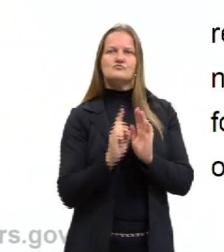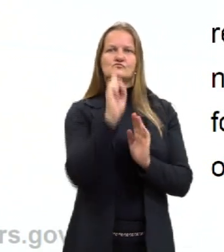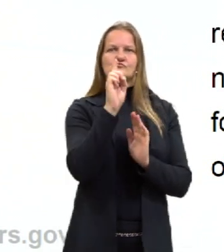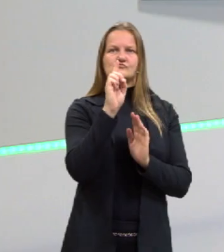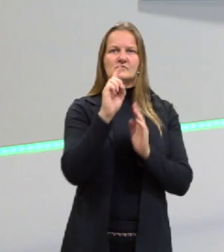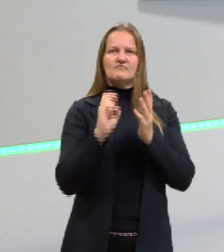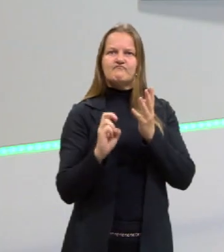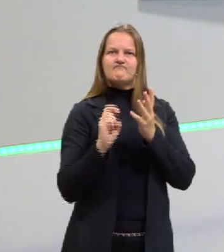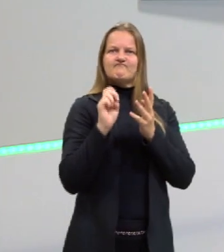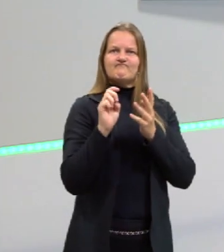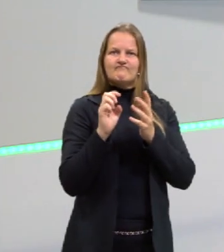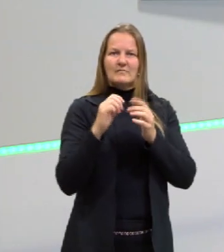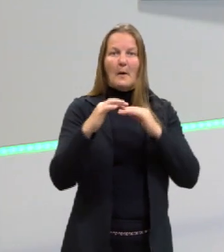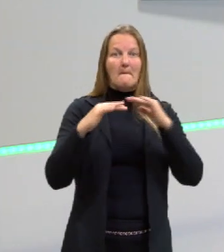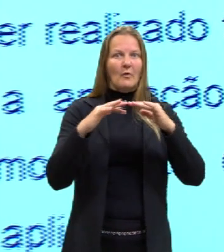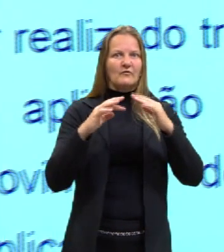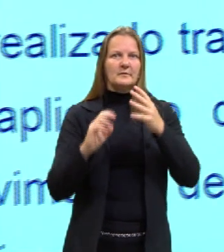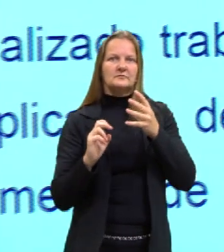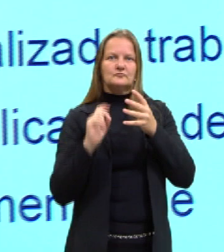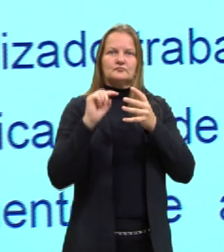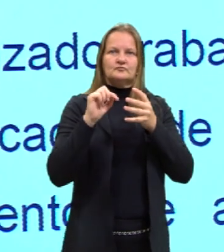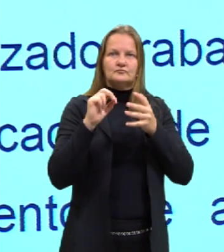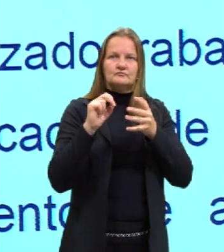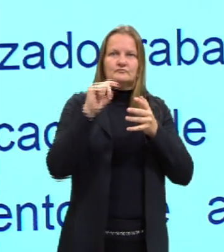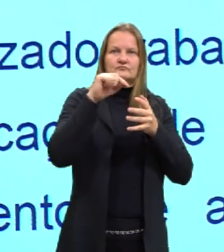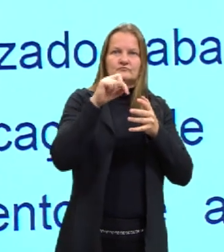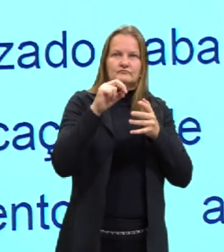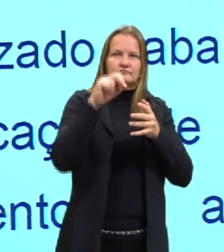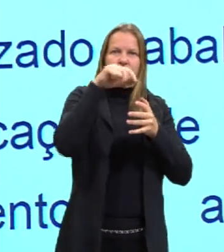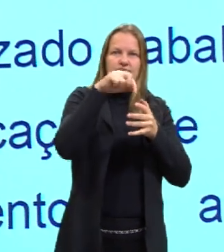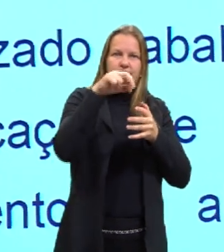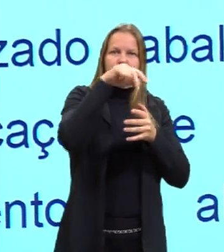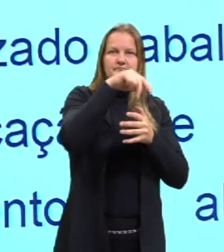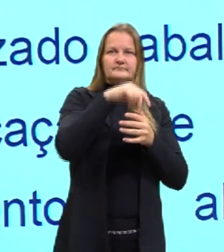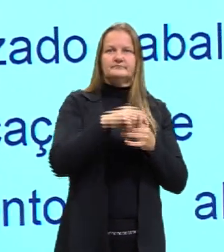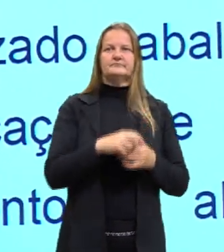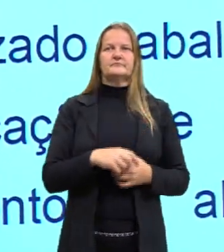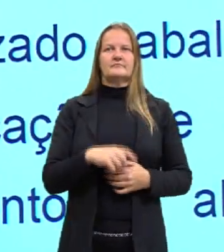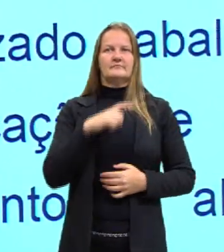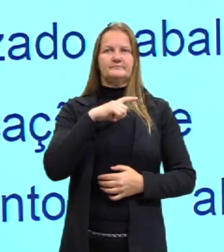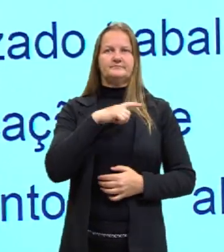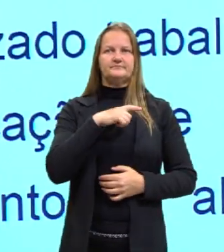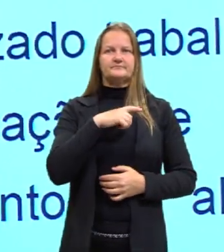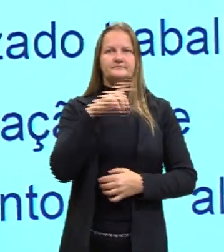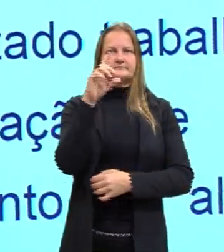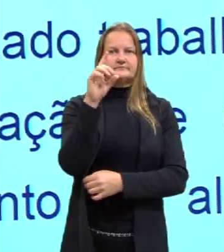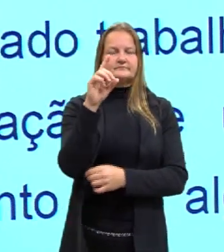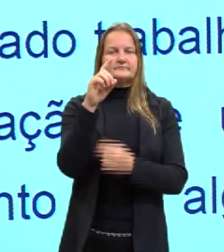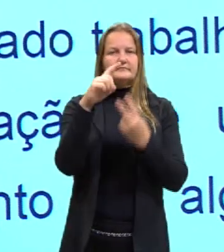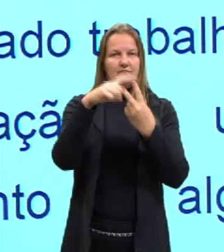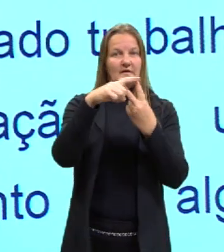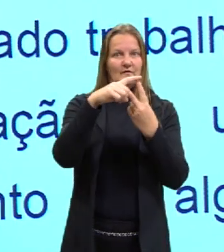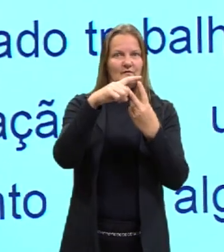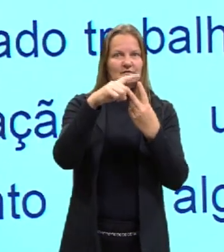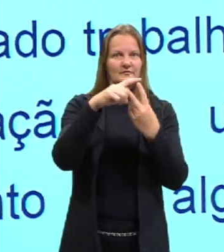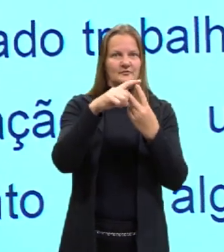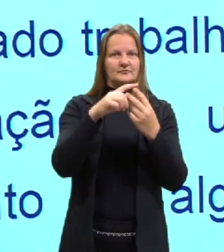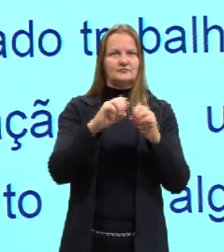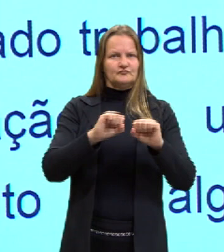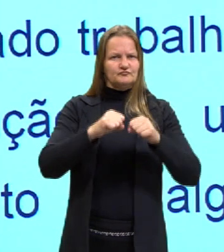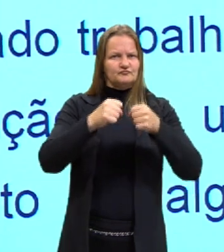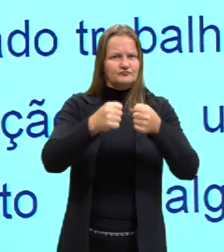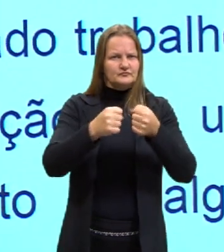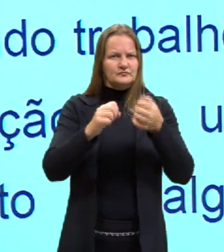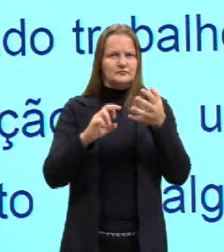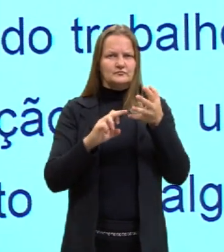deslocamento. Lembrando que aqui a gente colocou um vetorzinho, mas é deslocamento, não é uma força. E a gente vê que ele está